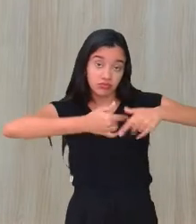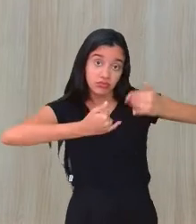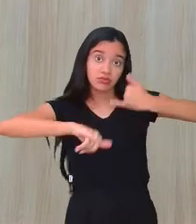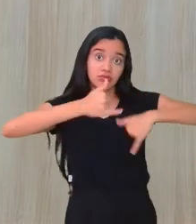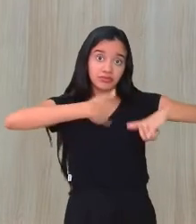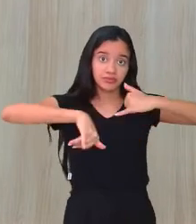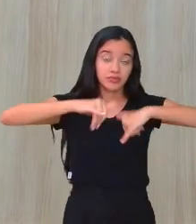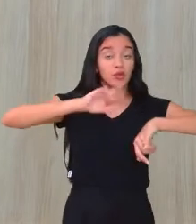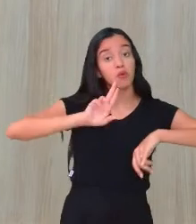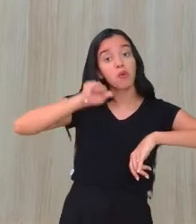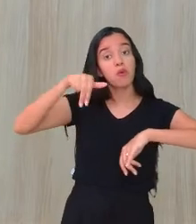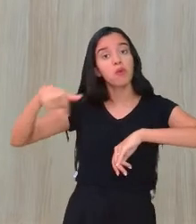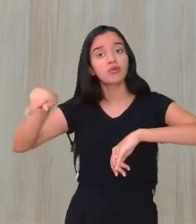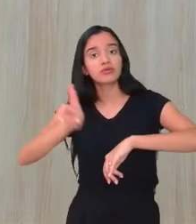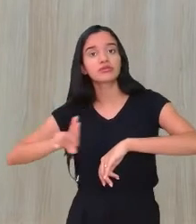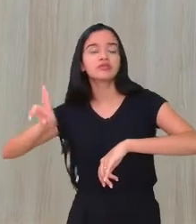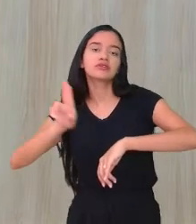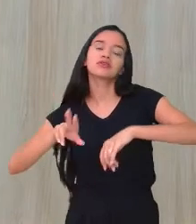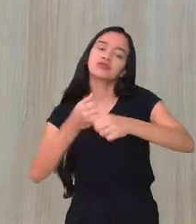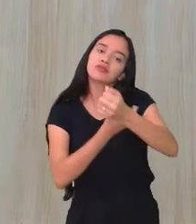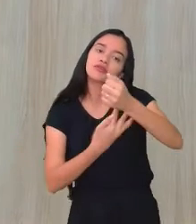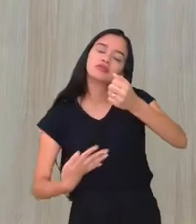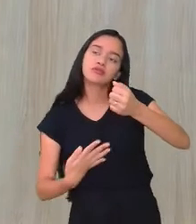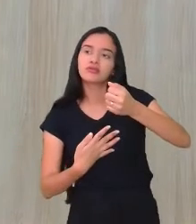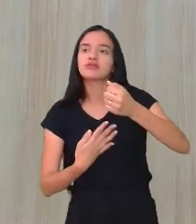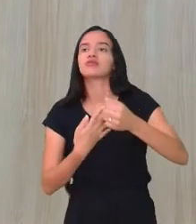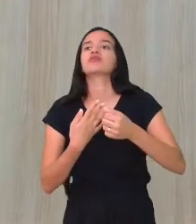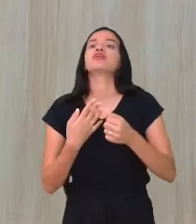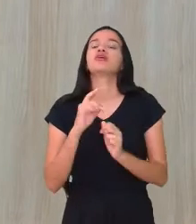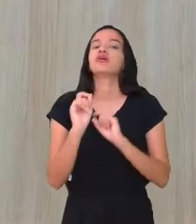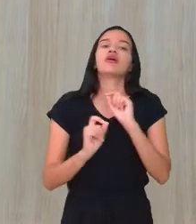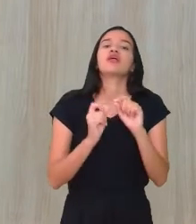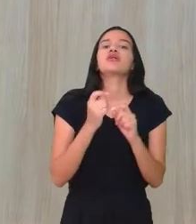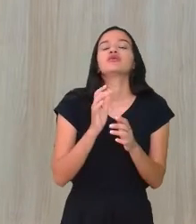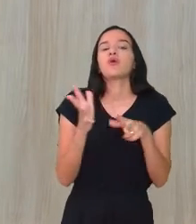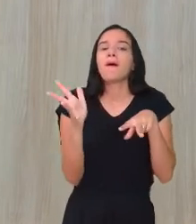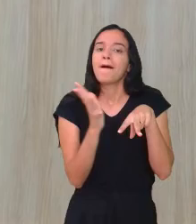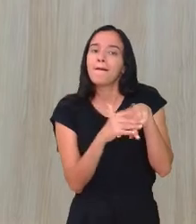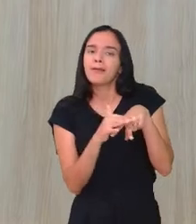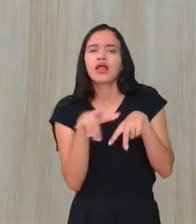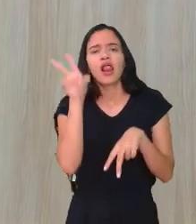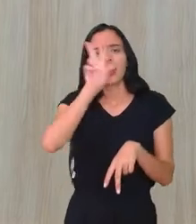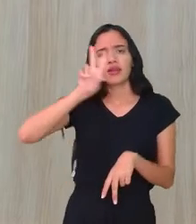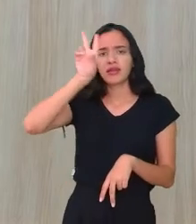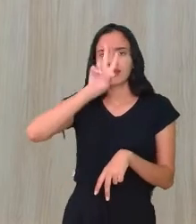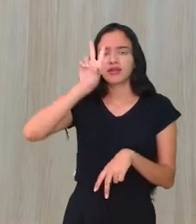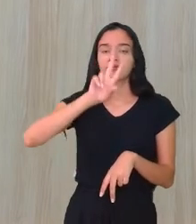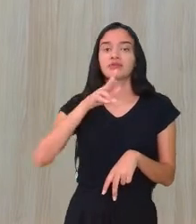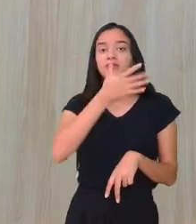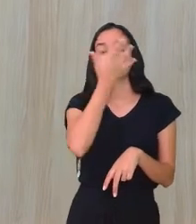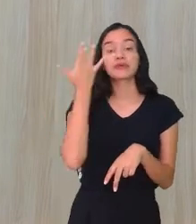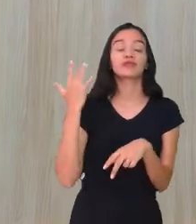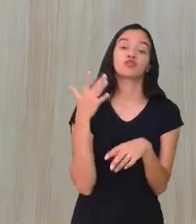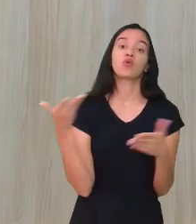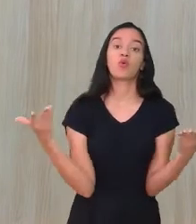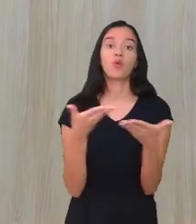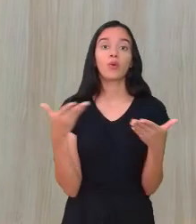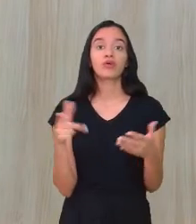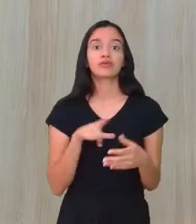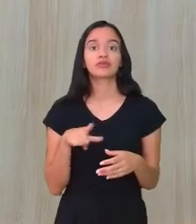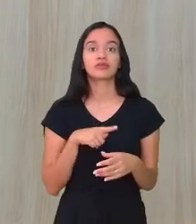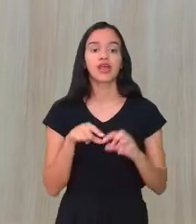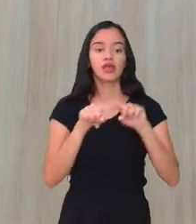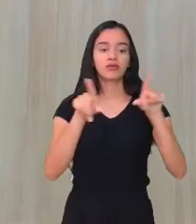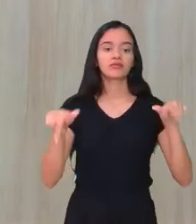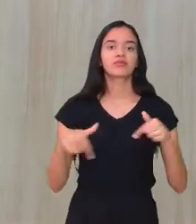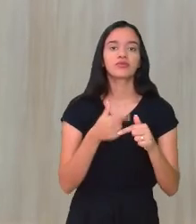laboratoriais ou utilizando o sangue ou fluido oral do paciente lembrando pessoal que hoje tem uma clínica do homem